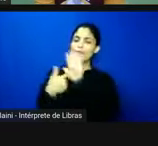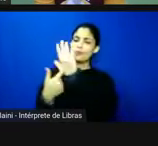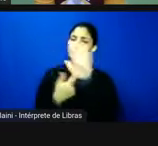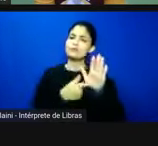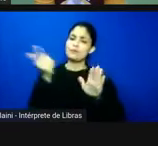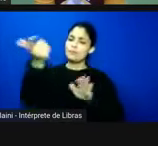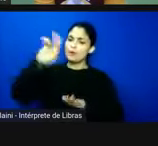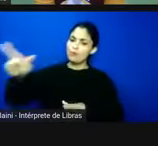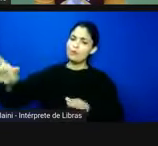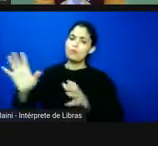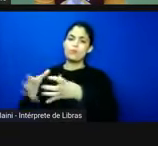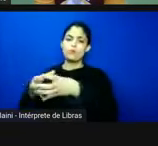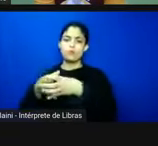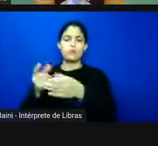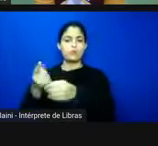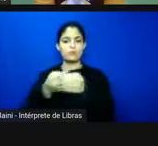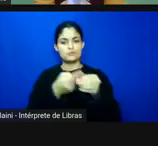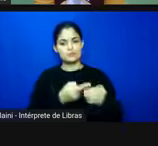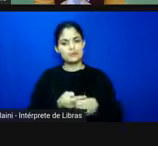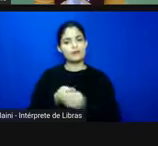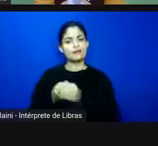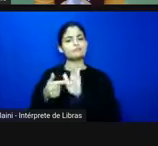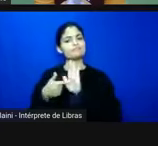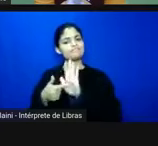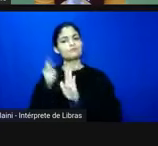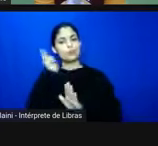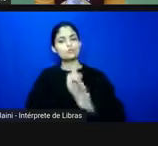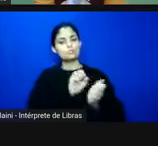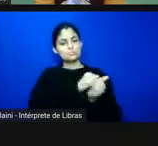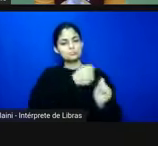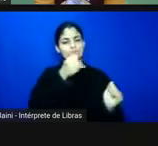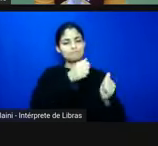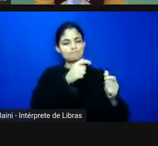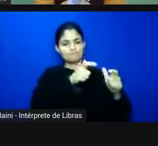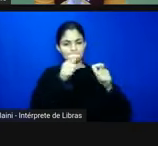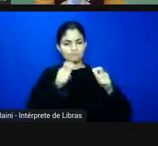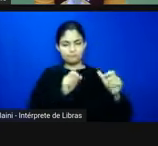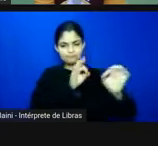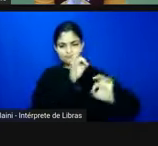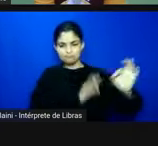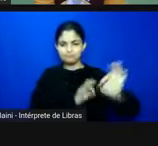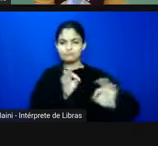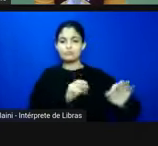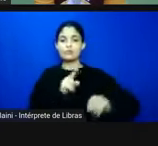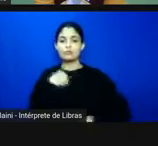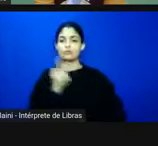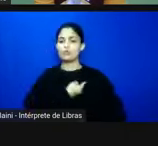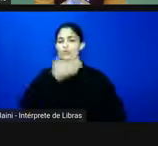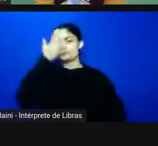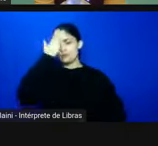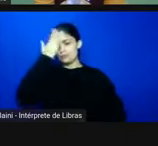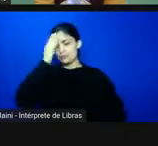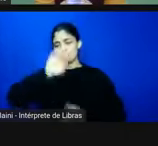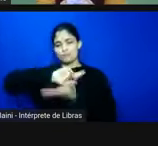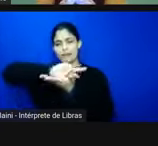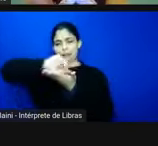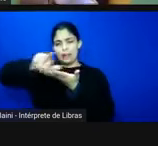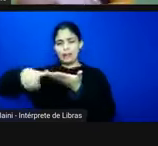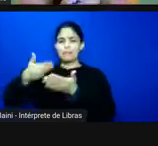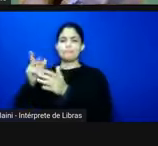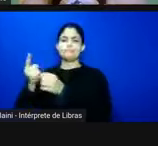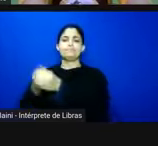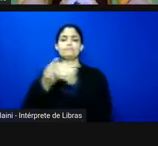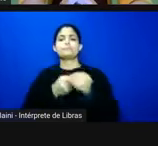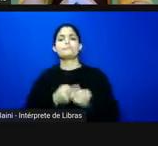sabe conseguir mapear essas organizações em outros lugares a gente sabe que diversas cidades tiveram outras organizações